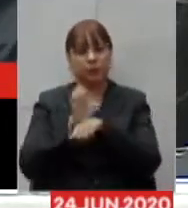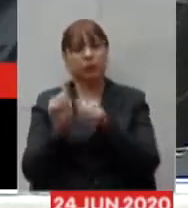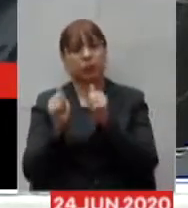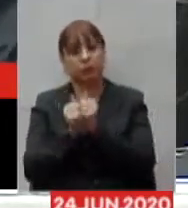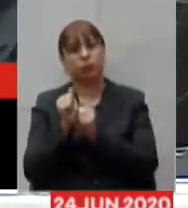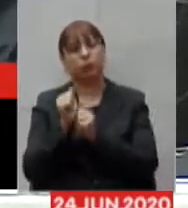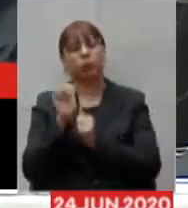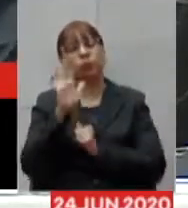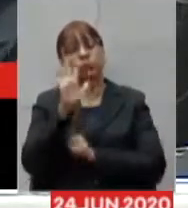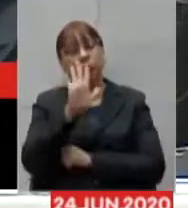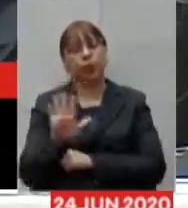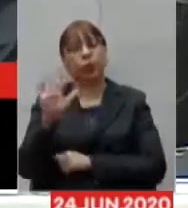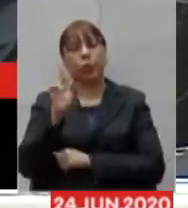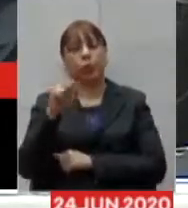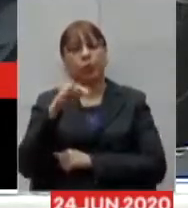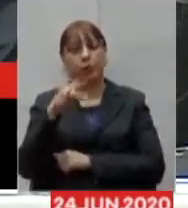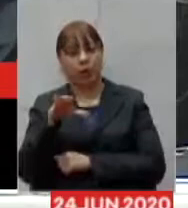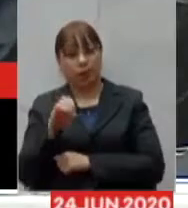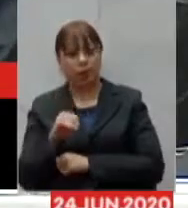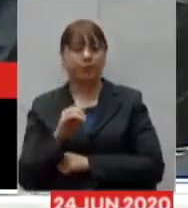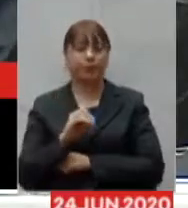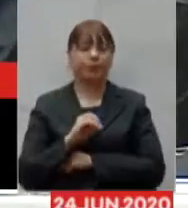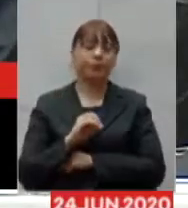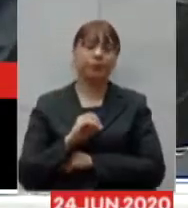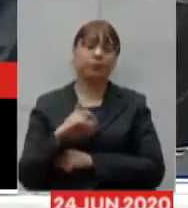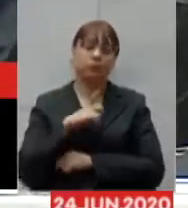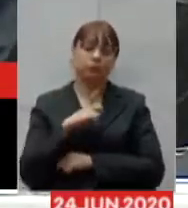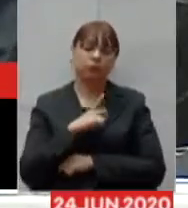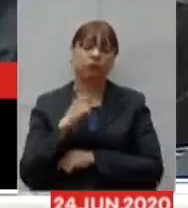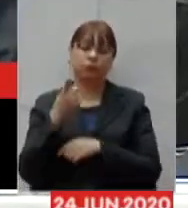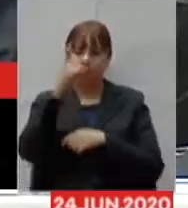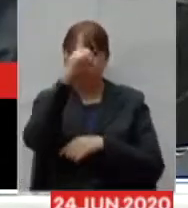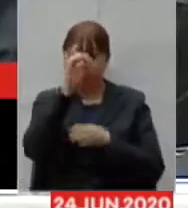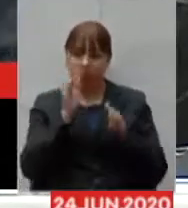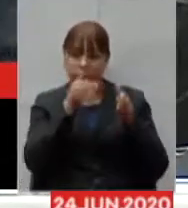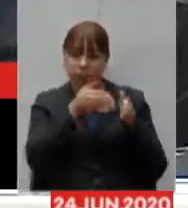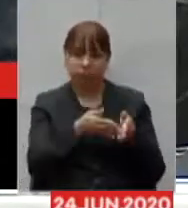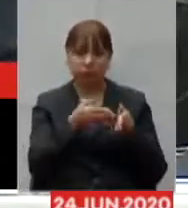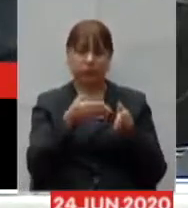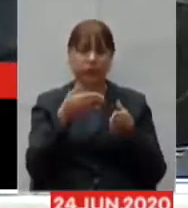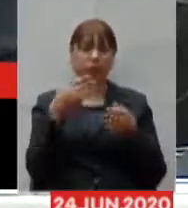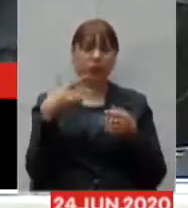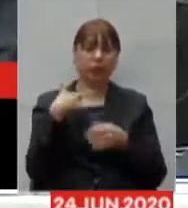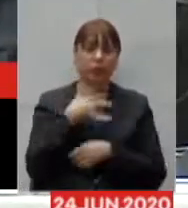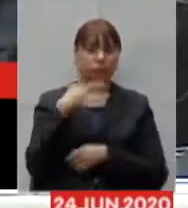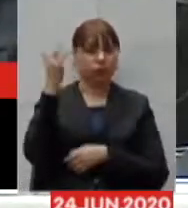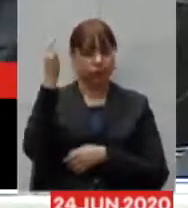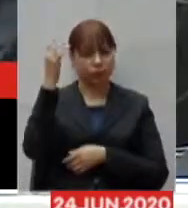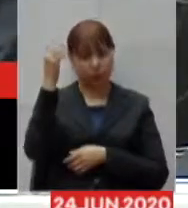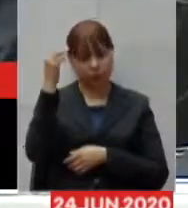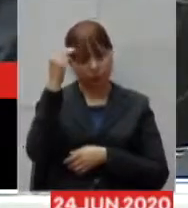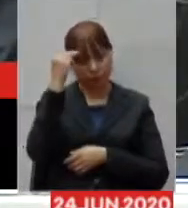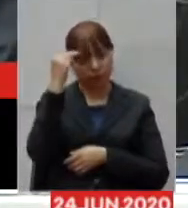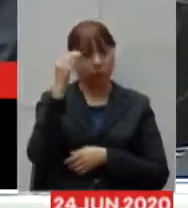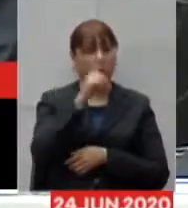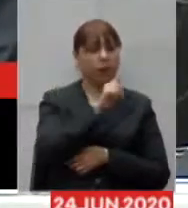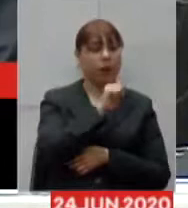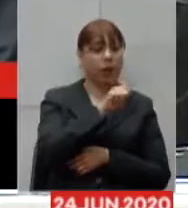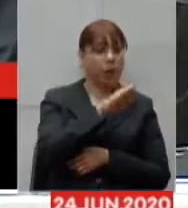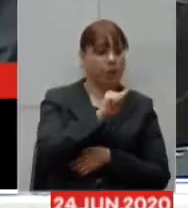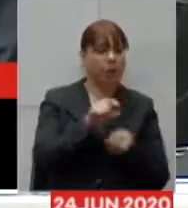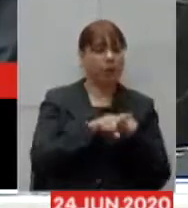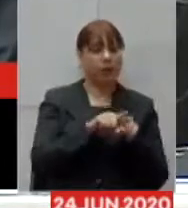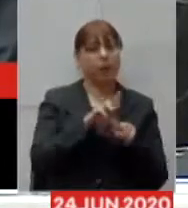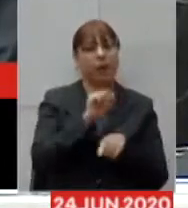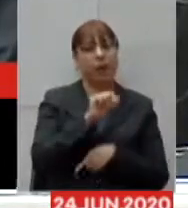estado ele tem dois hospitais que são destinados à saúde mental que é o Raul Soares e que é o Galba a